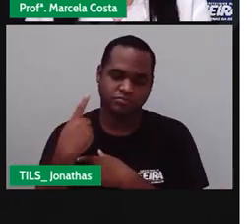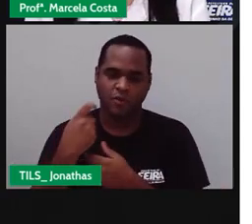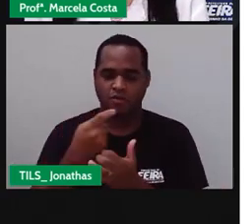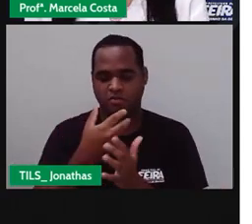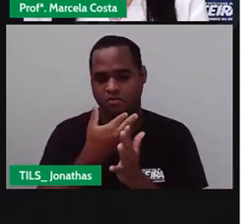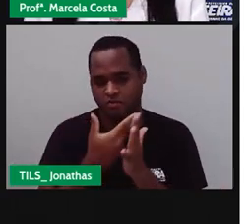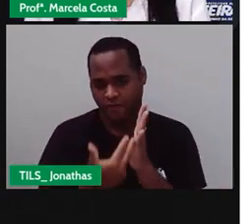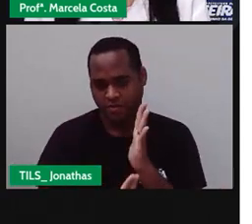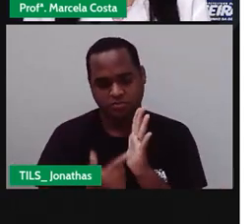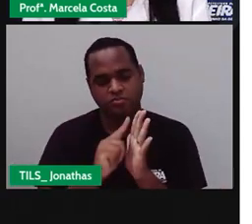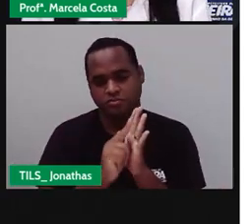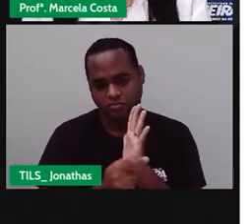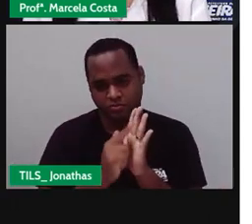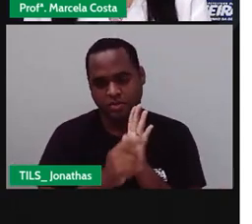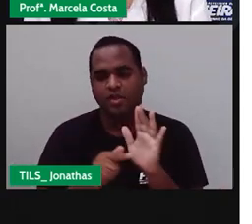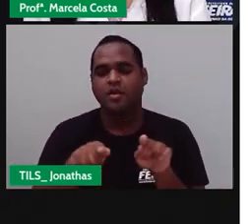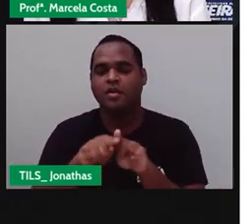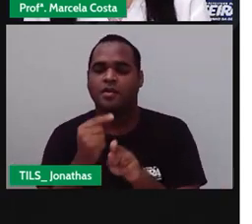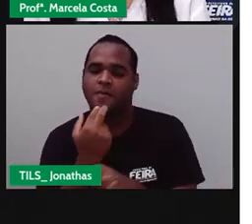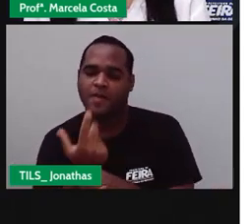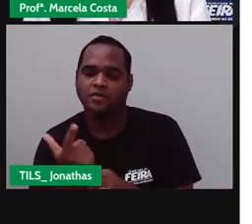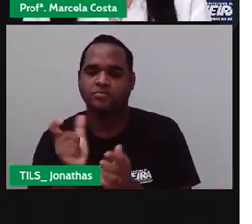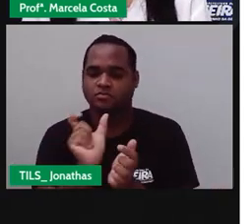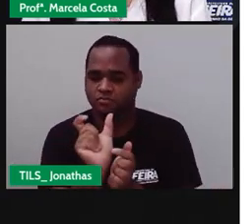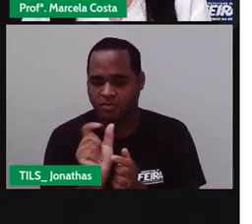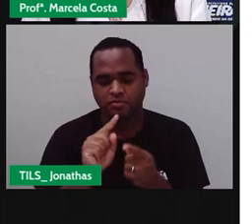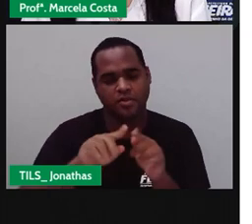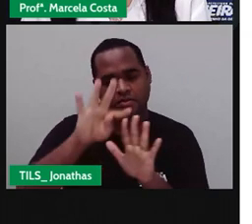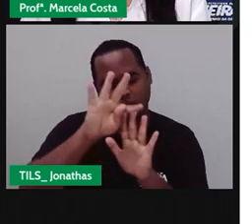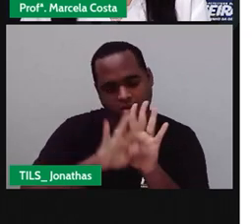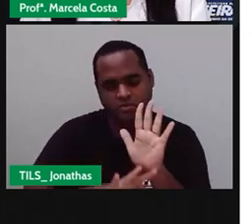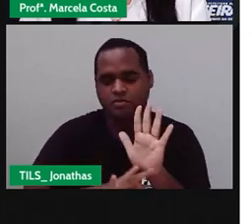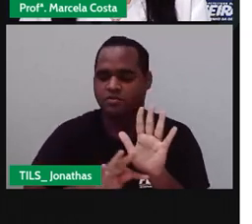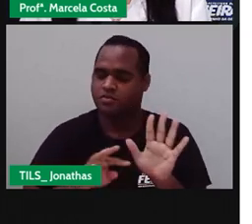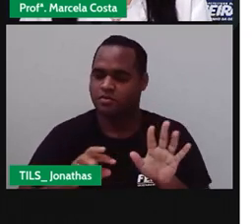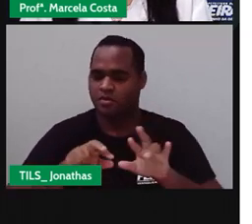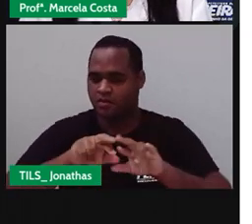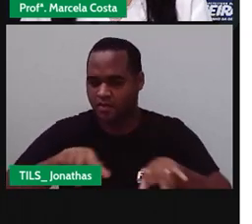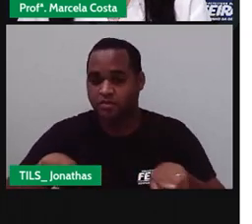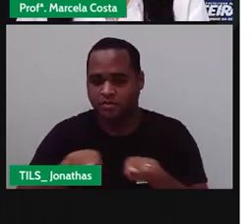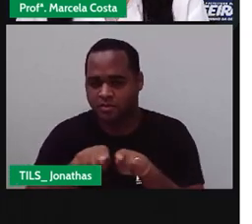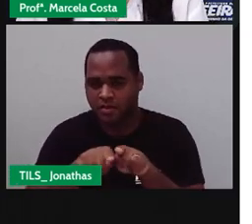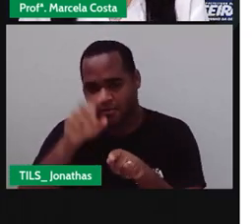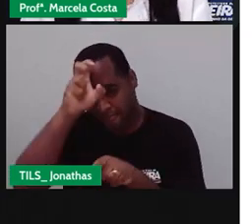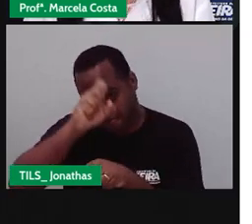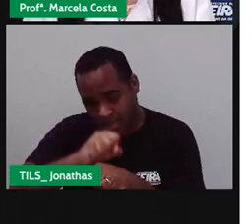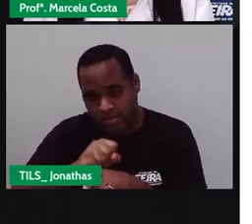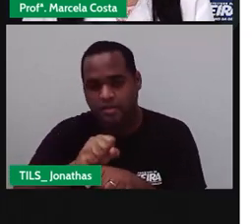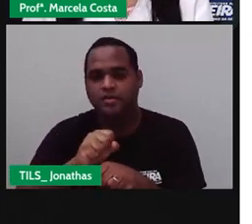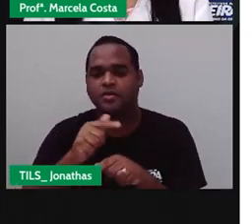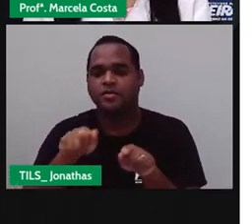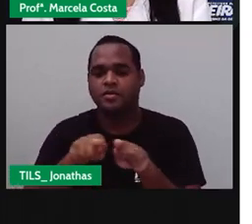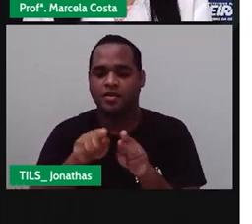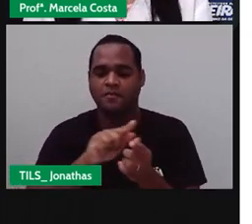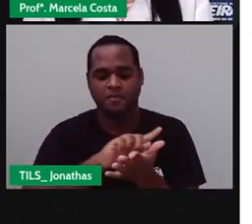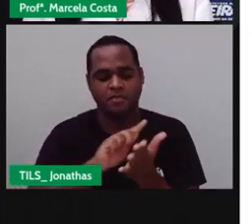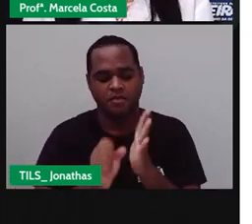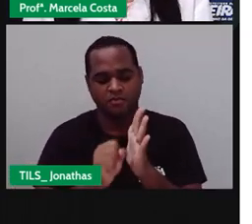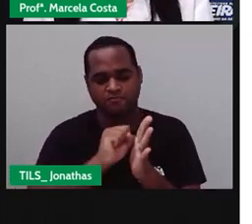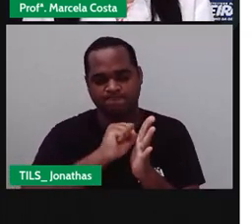presentes nas palavras, nos textos, além de aprender a segmentar oramente